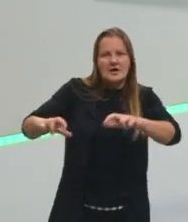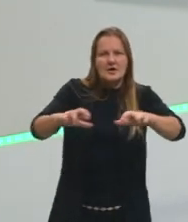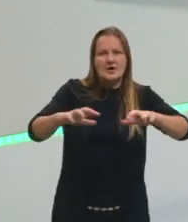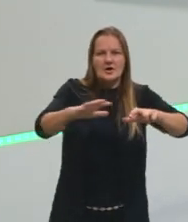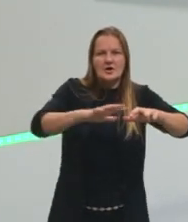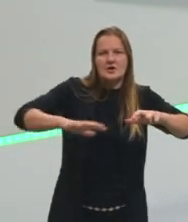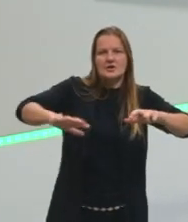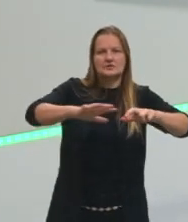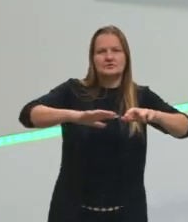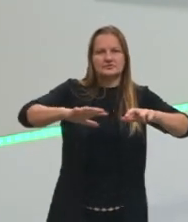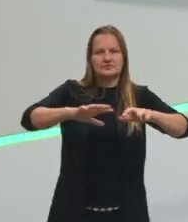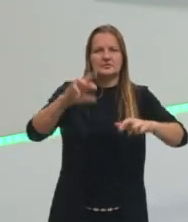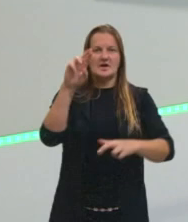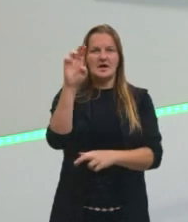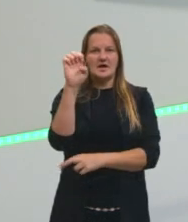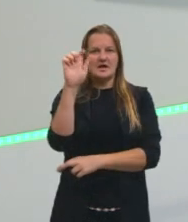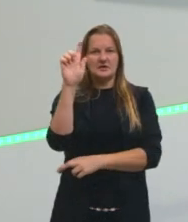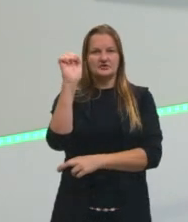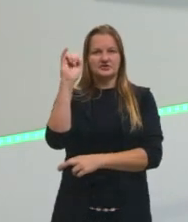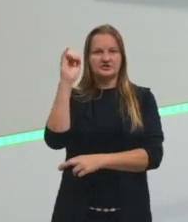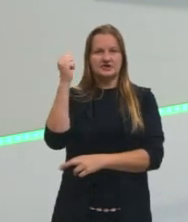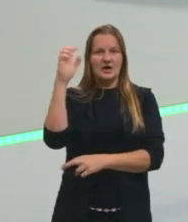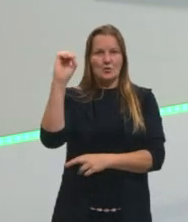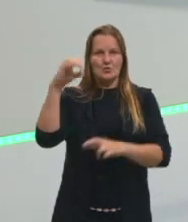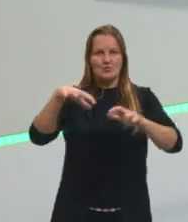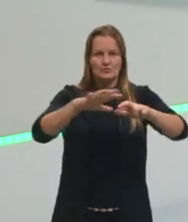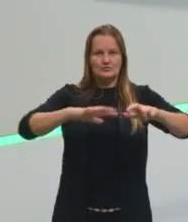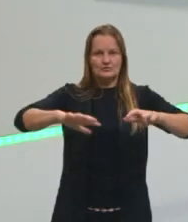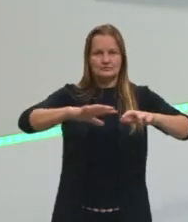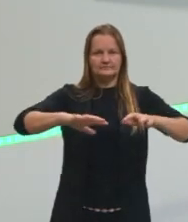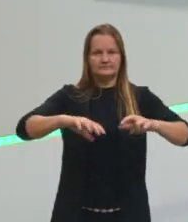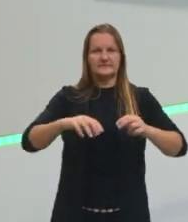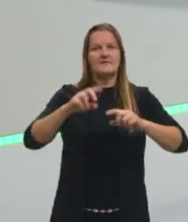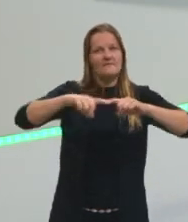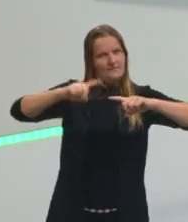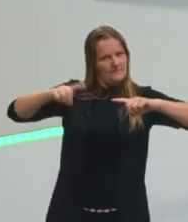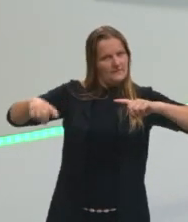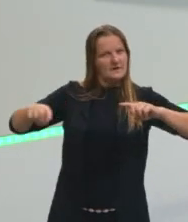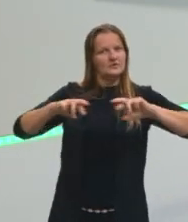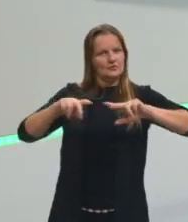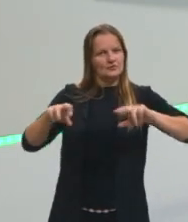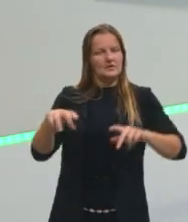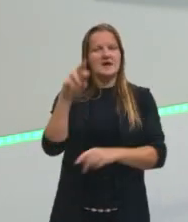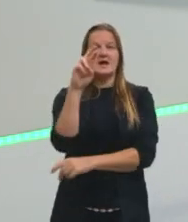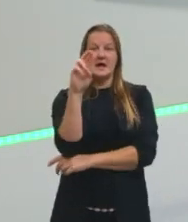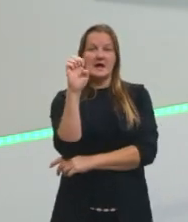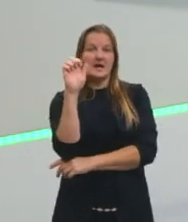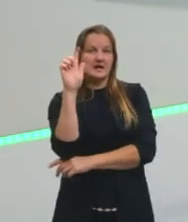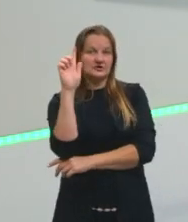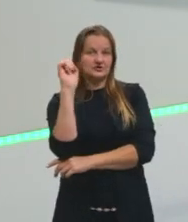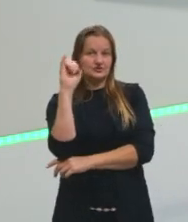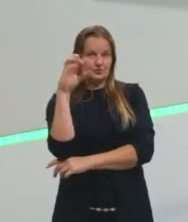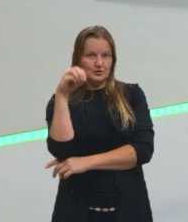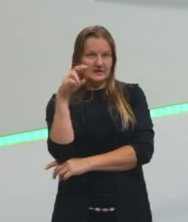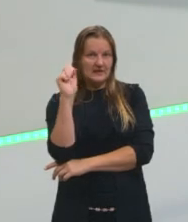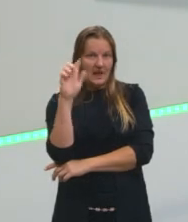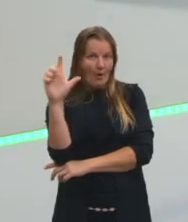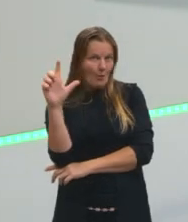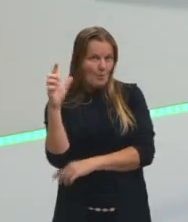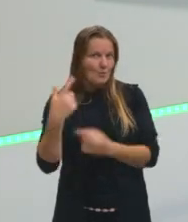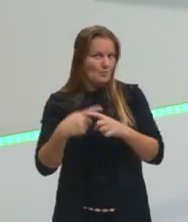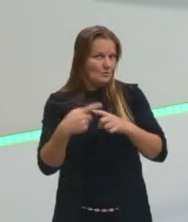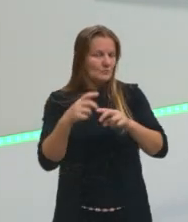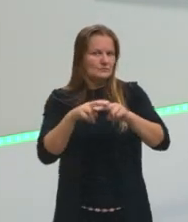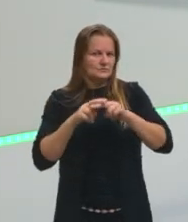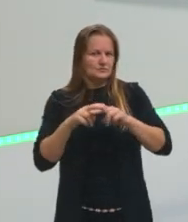Então, a primeira variedade linguística que a gente vai ter é a variedade regional, que pode ser chamada também de